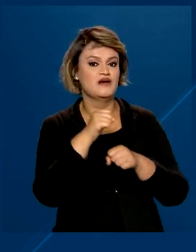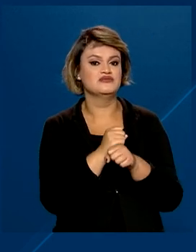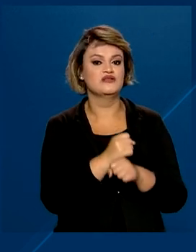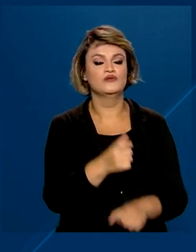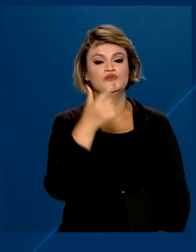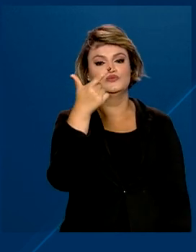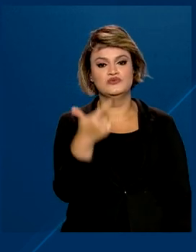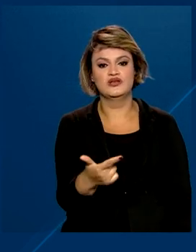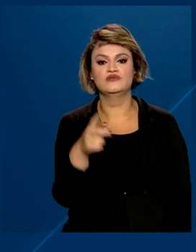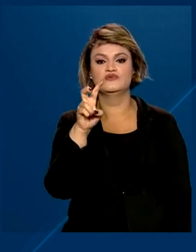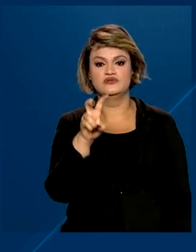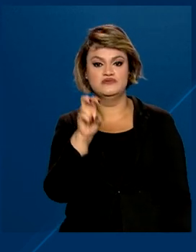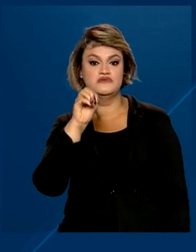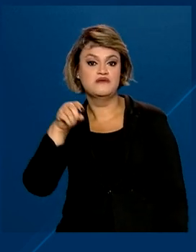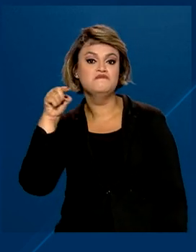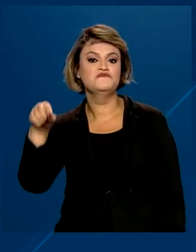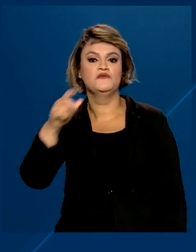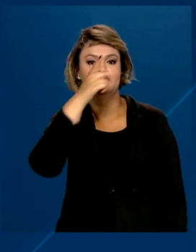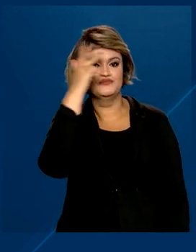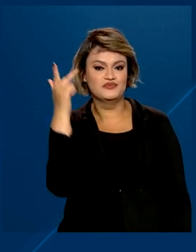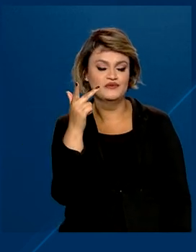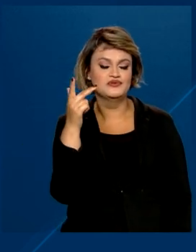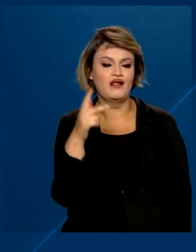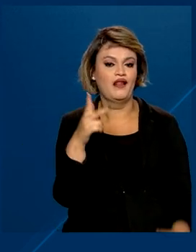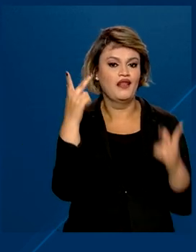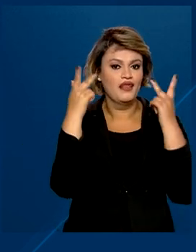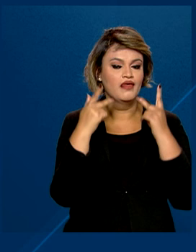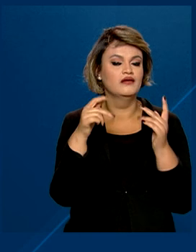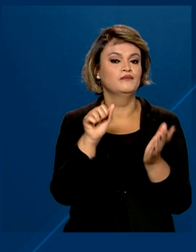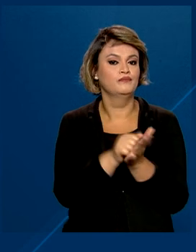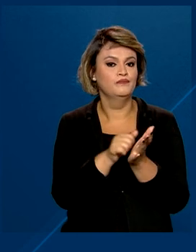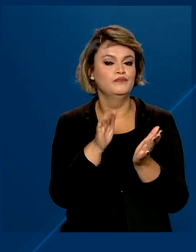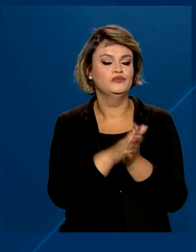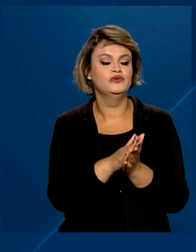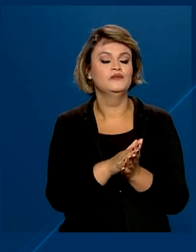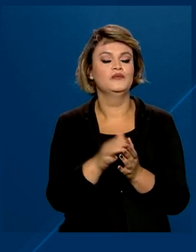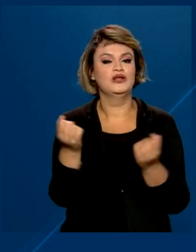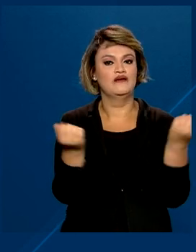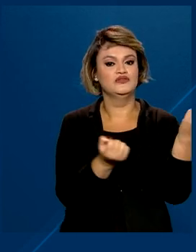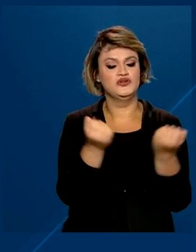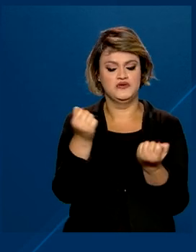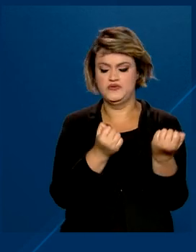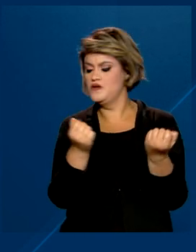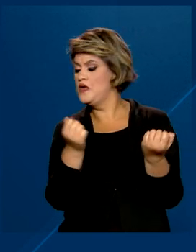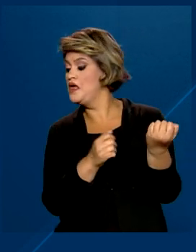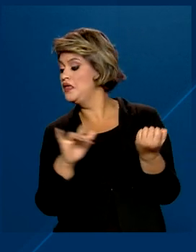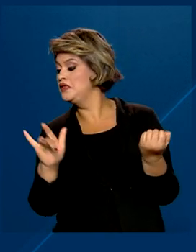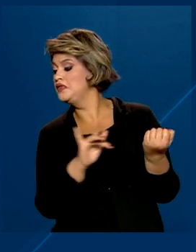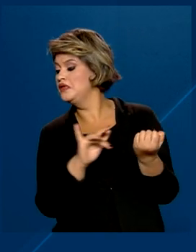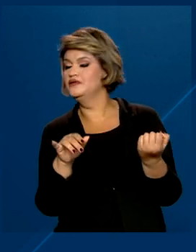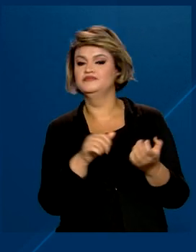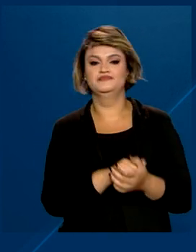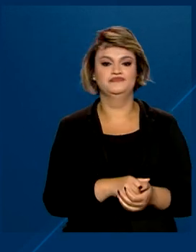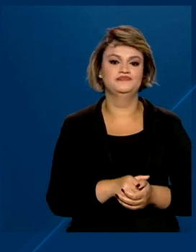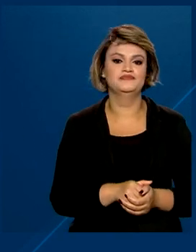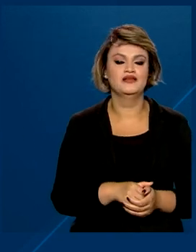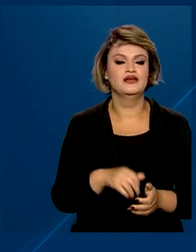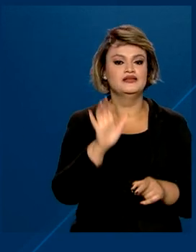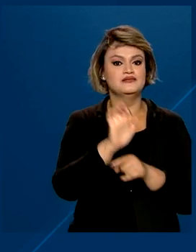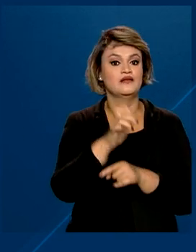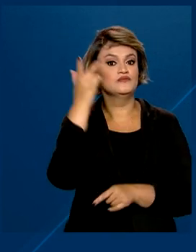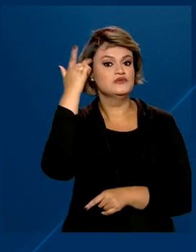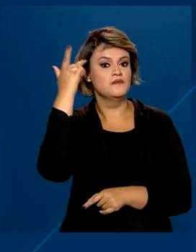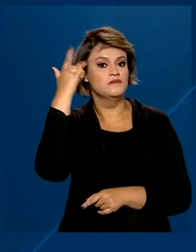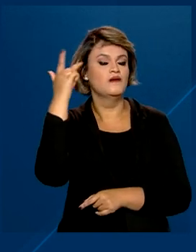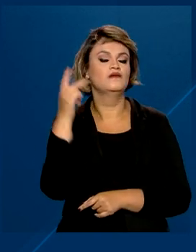250 mil motoristas foram multados usando o telefone no trânsito. São Paulo teve o